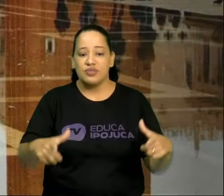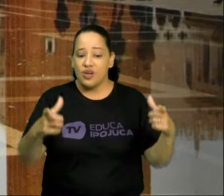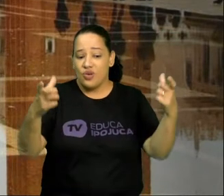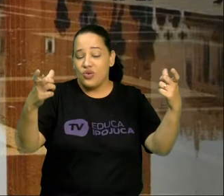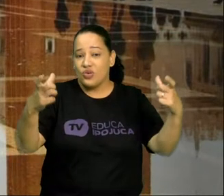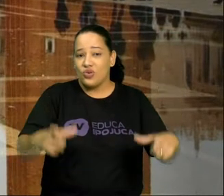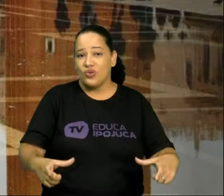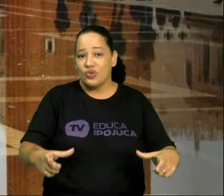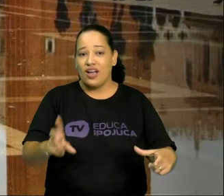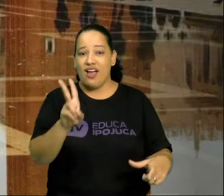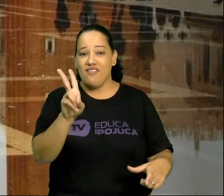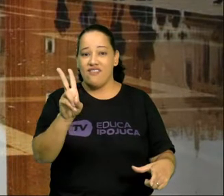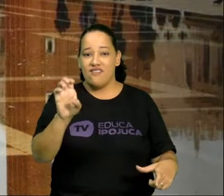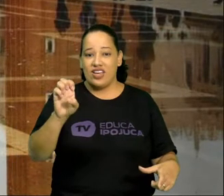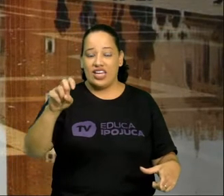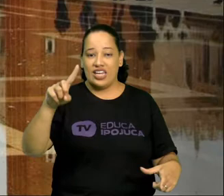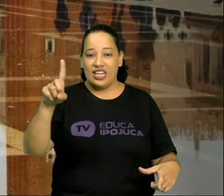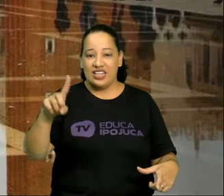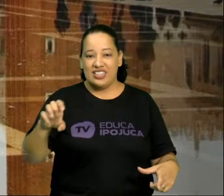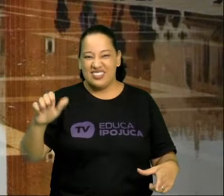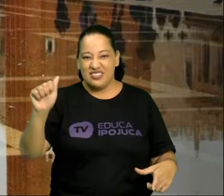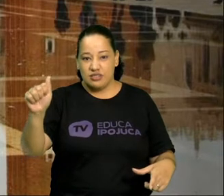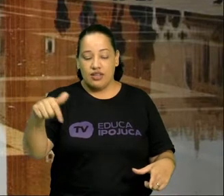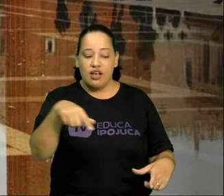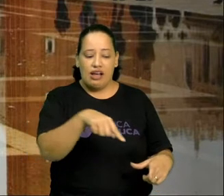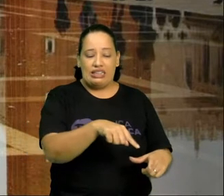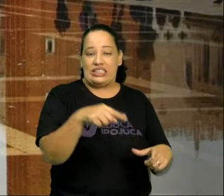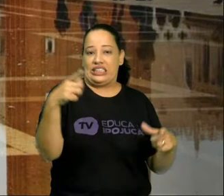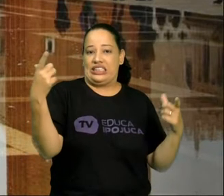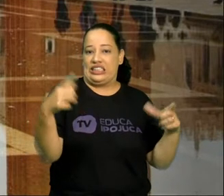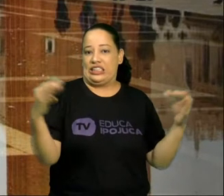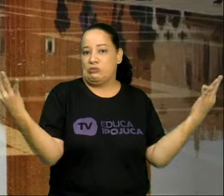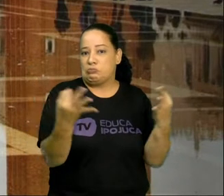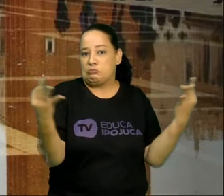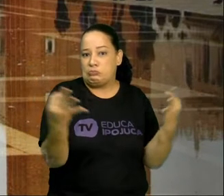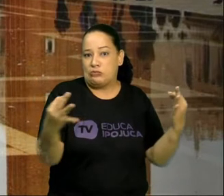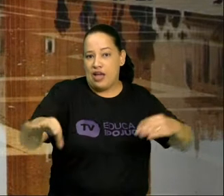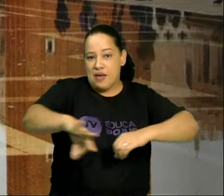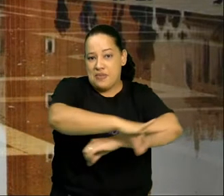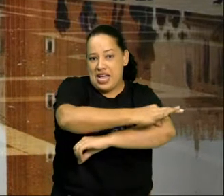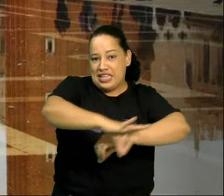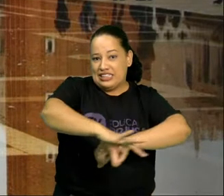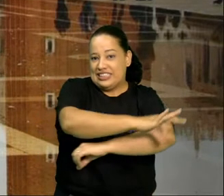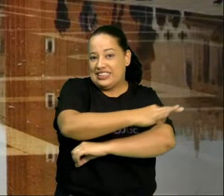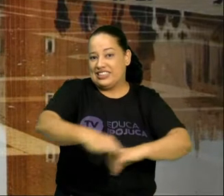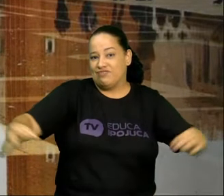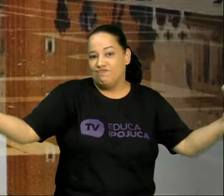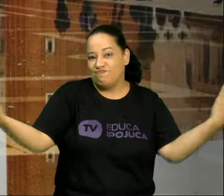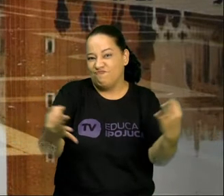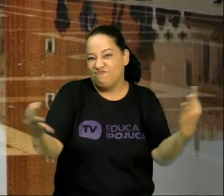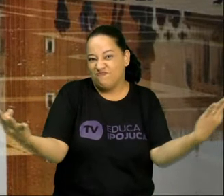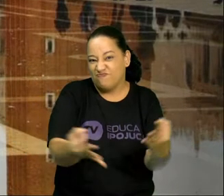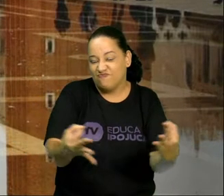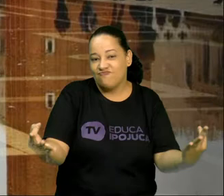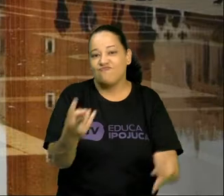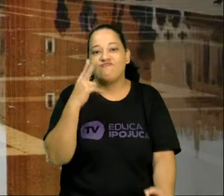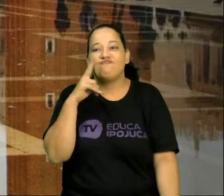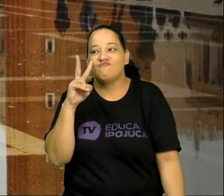que é isso? Isso é uma obra magnífica da arquitetura. Olha que coisa incrível.